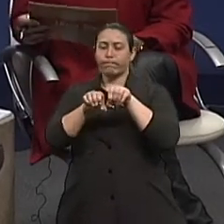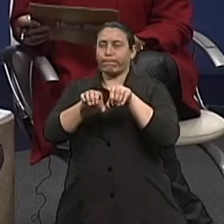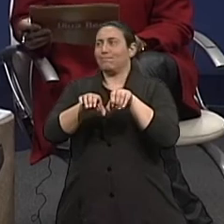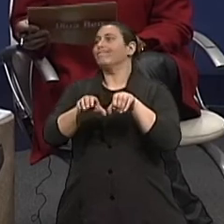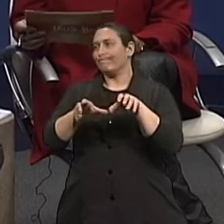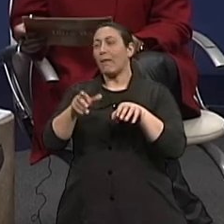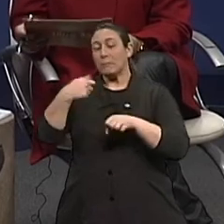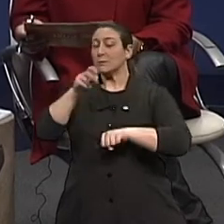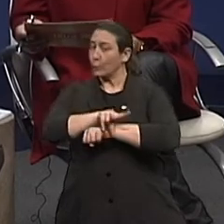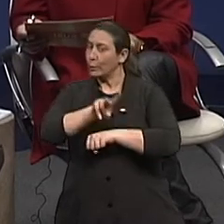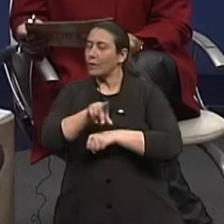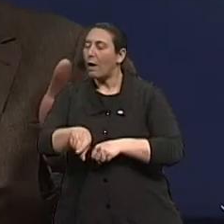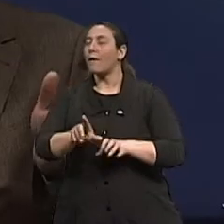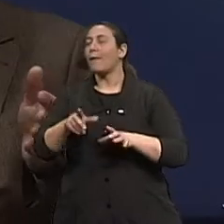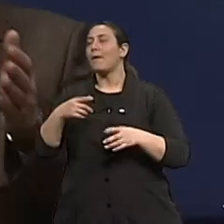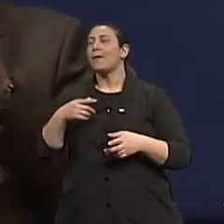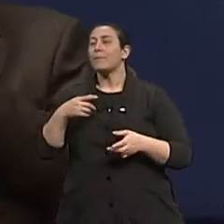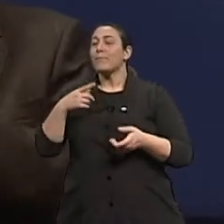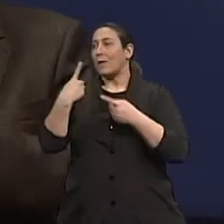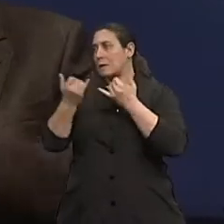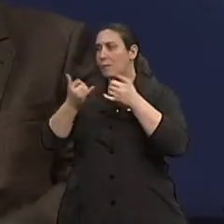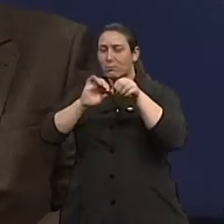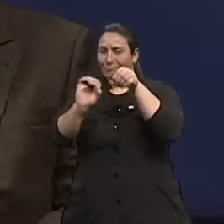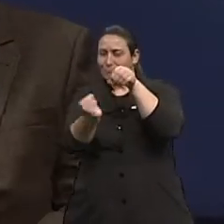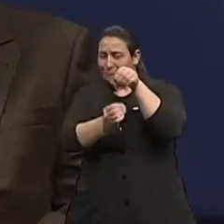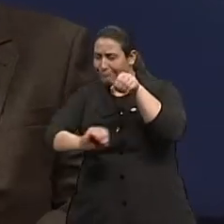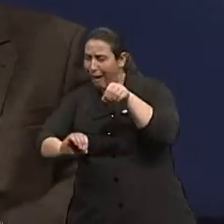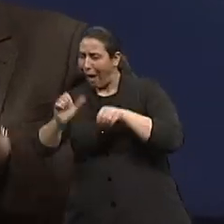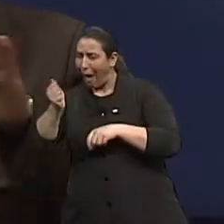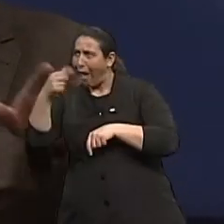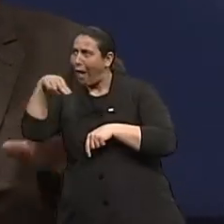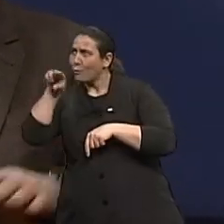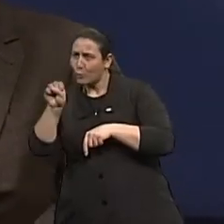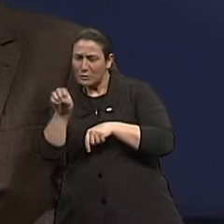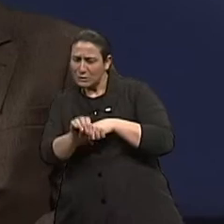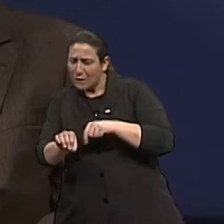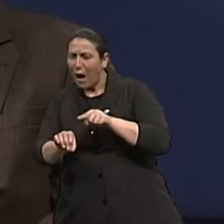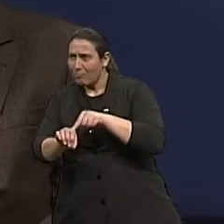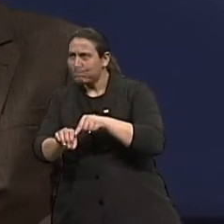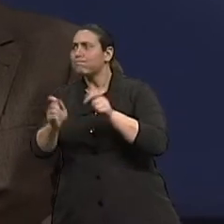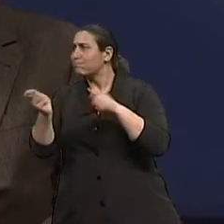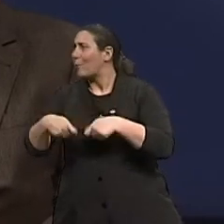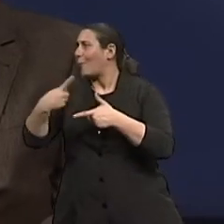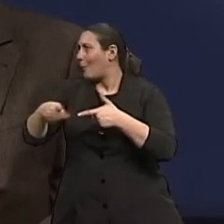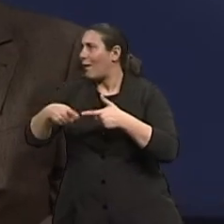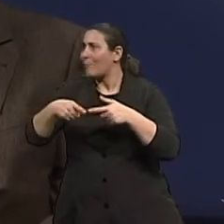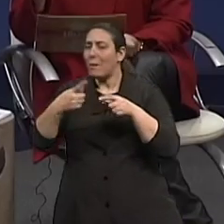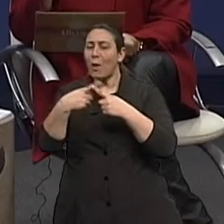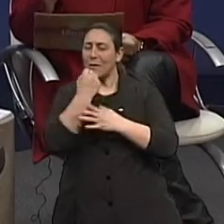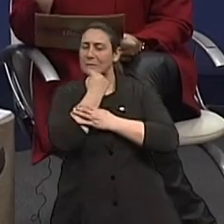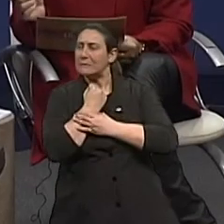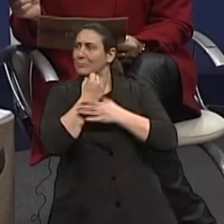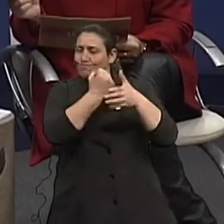perfeito. Como doenças da região do ânus, como doença de vesticular do intestino, mas não vamos mudar de assunto. Claro.